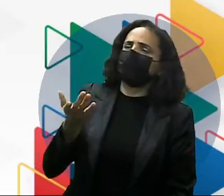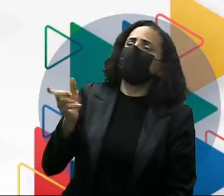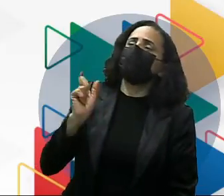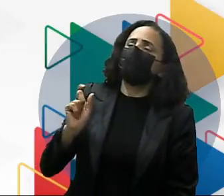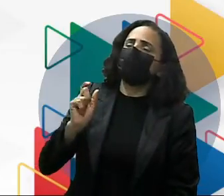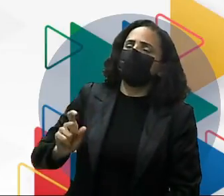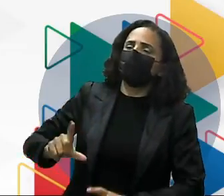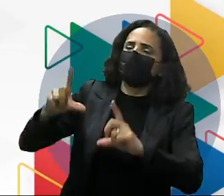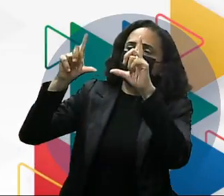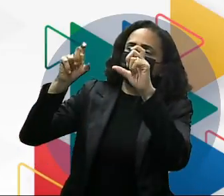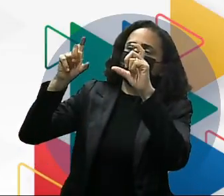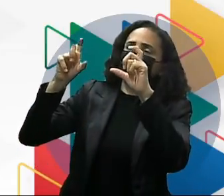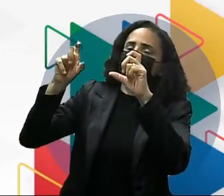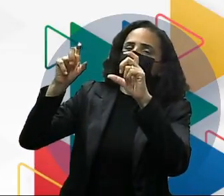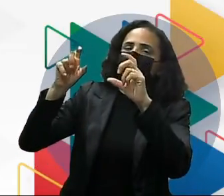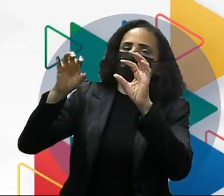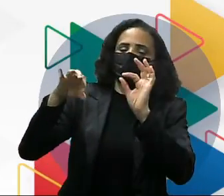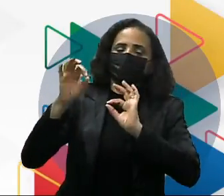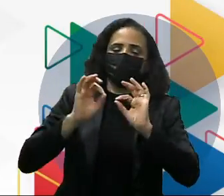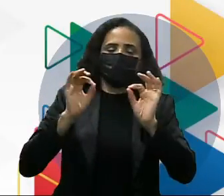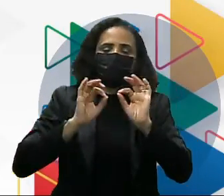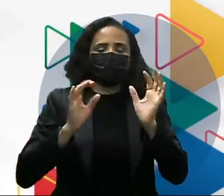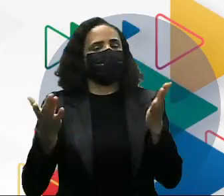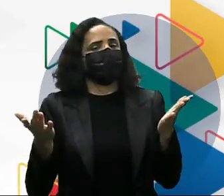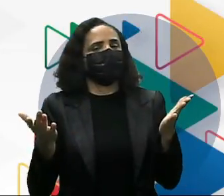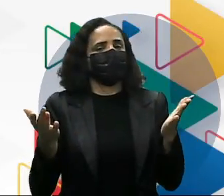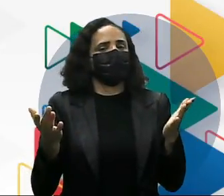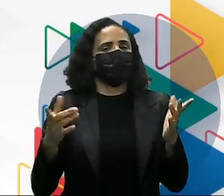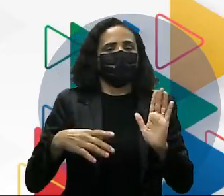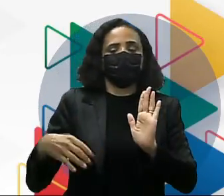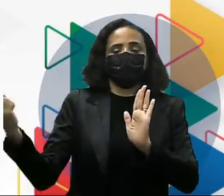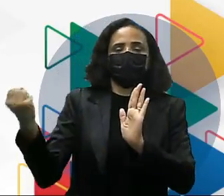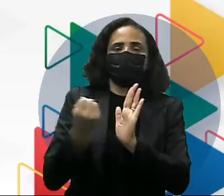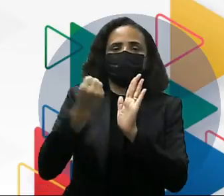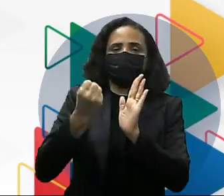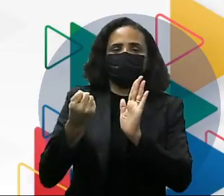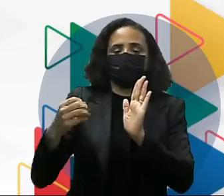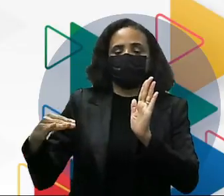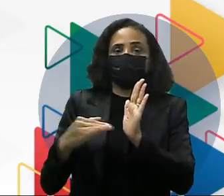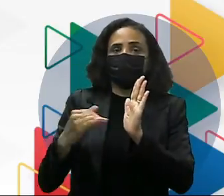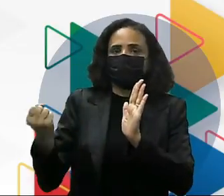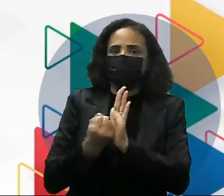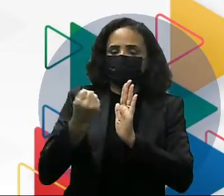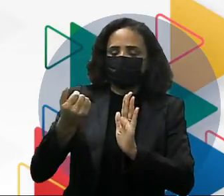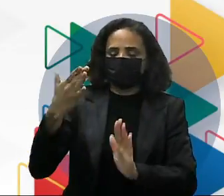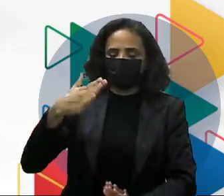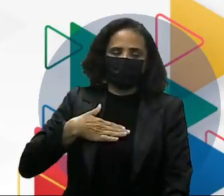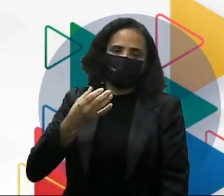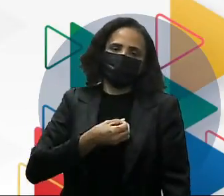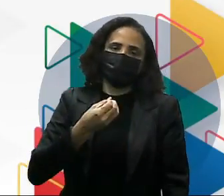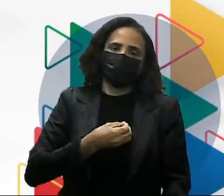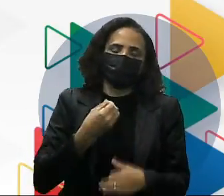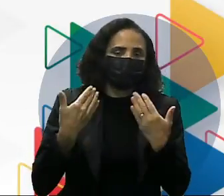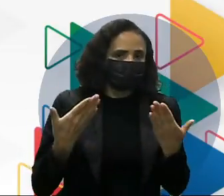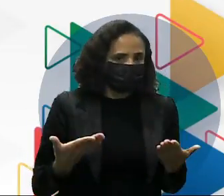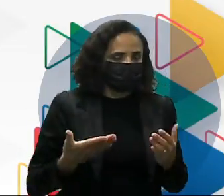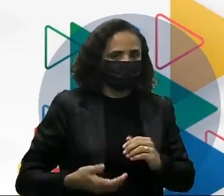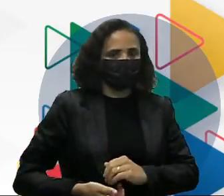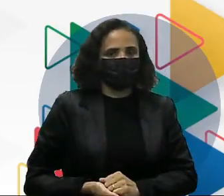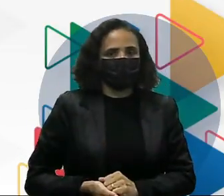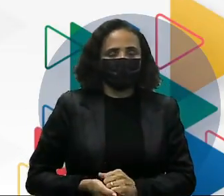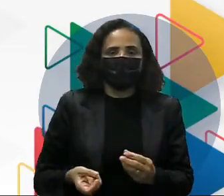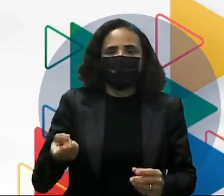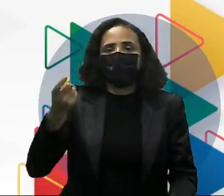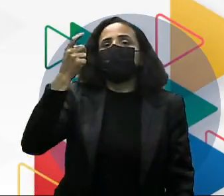quero ali atualizar minha... Meu último registro em vida. Veja, ainda